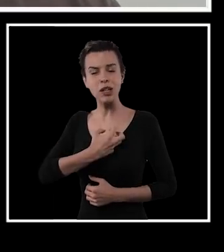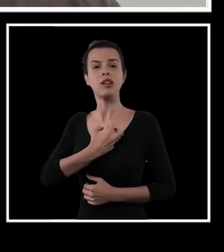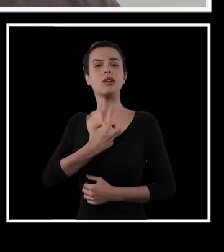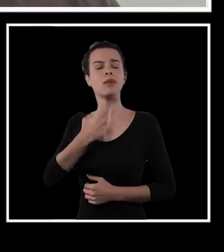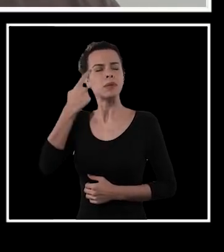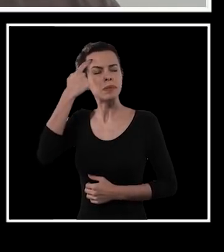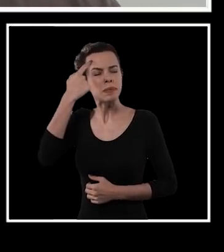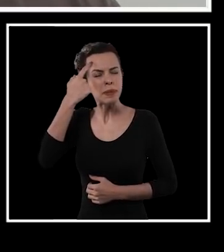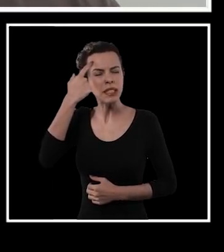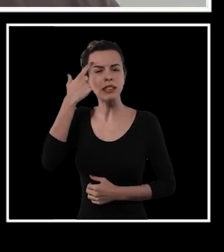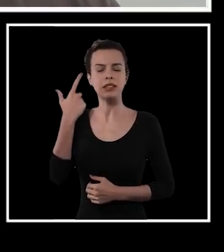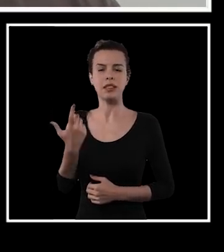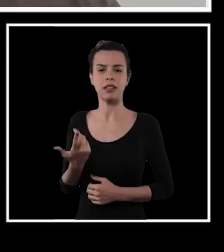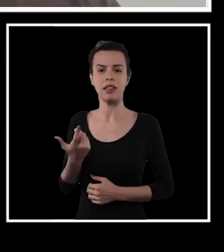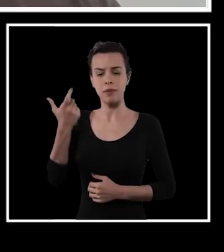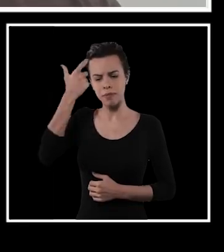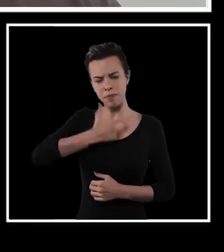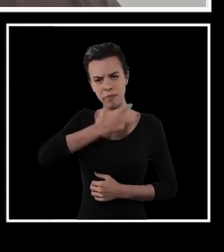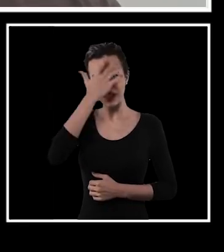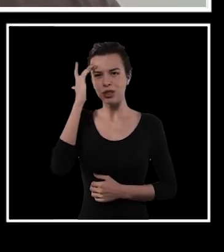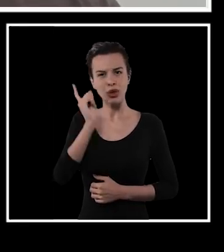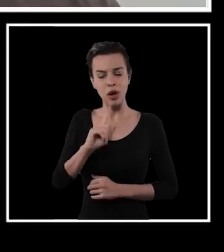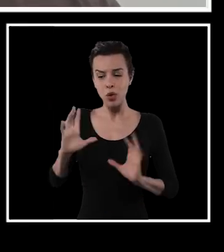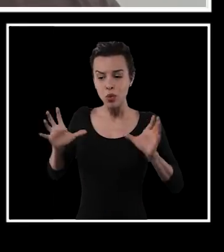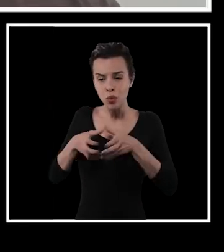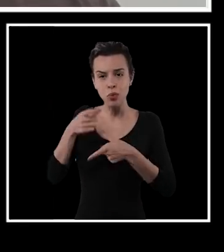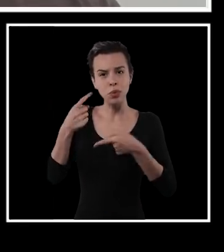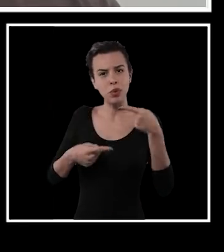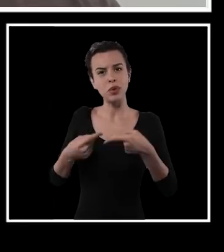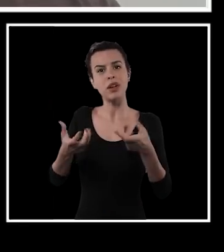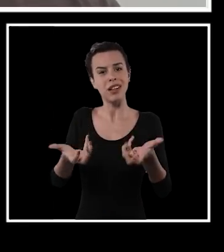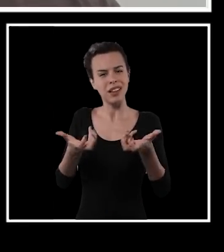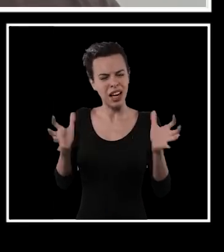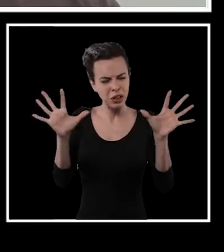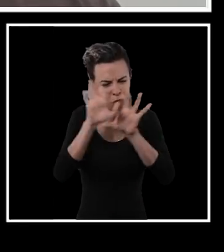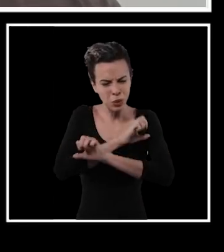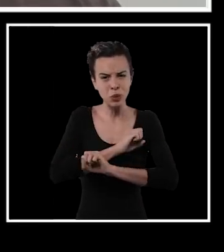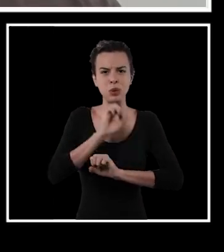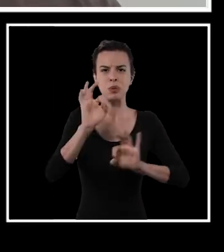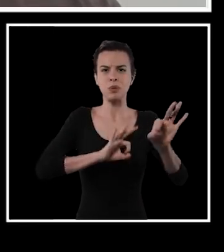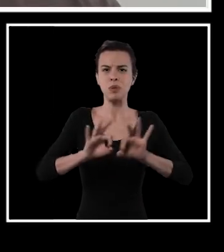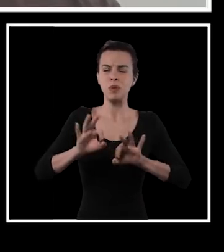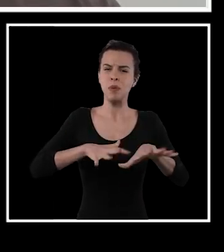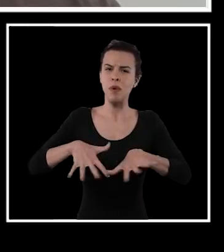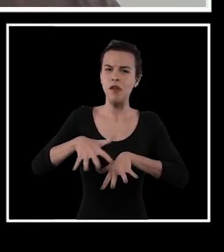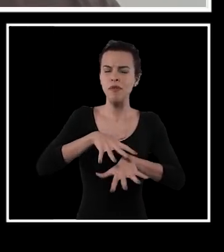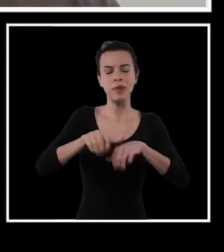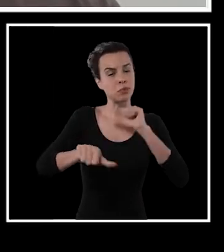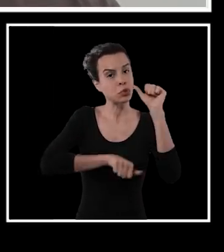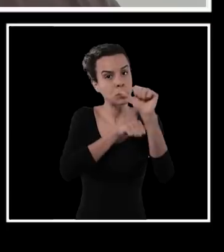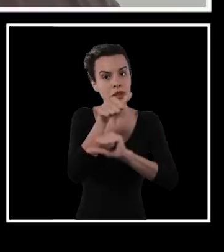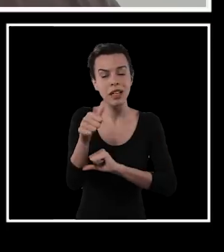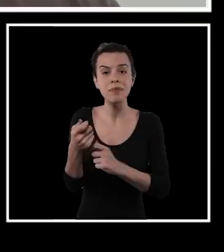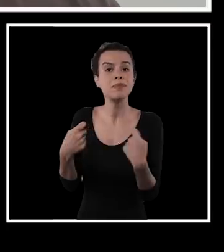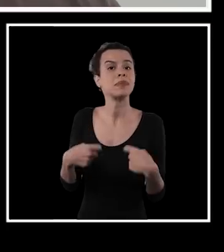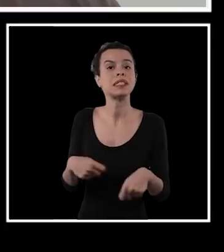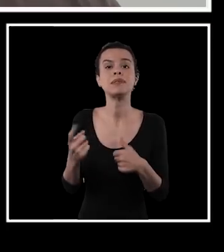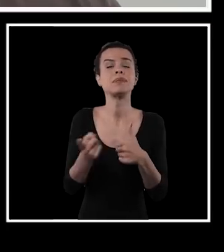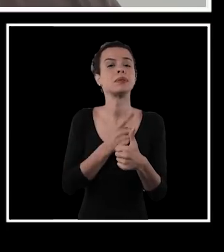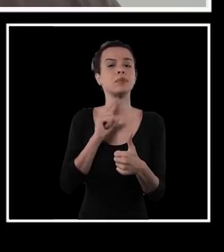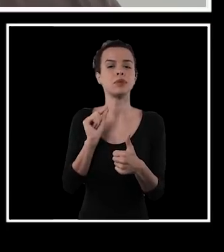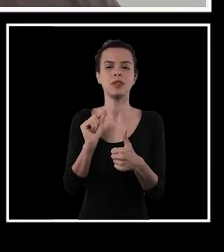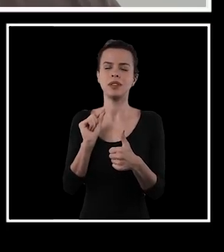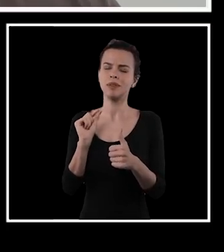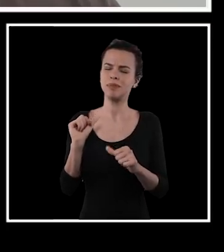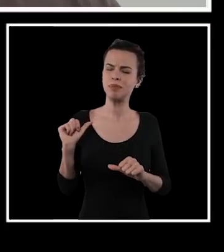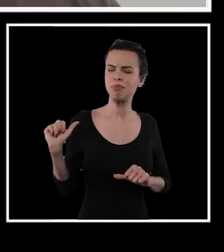venha pensar, não é uma pessoa, mas um grupo político que queira tirar esse país das trevas, um movimento da sociedade, precisa, a primeira